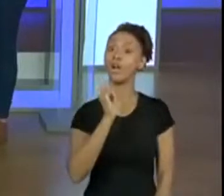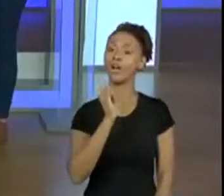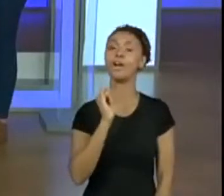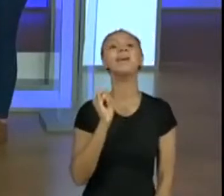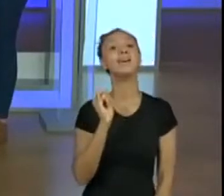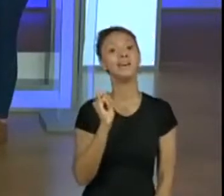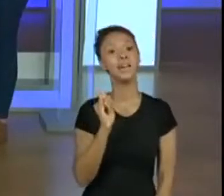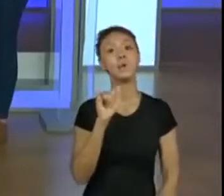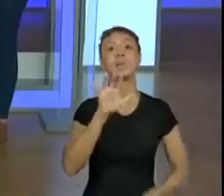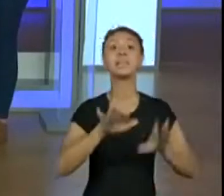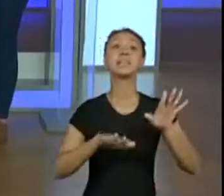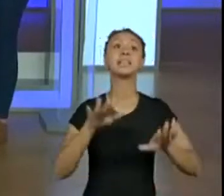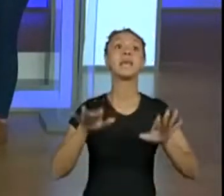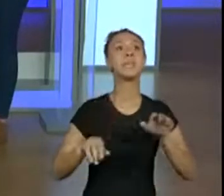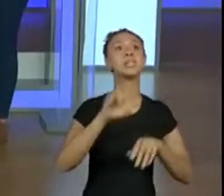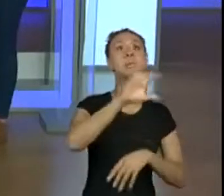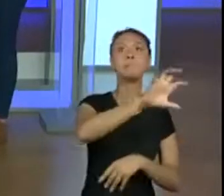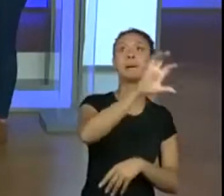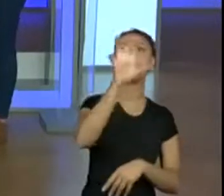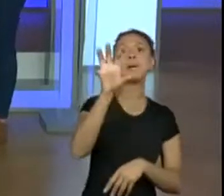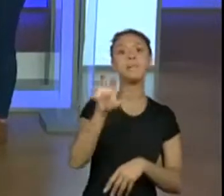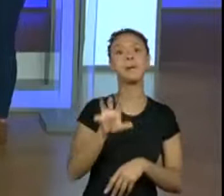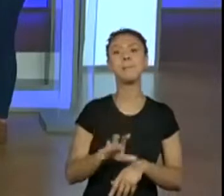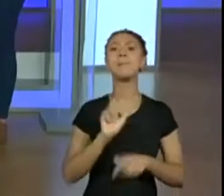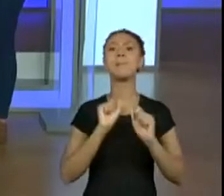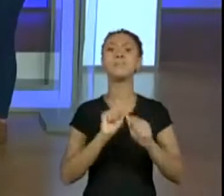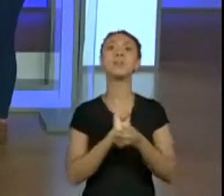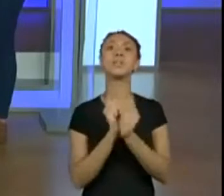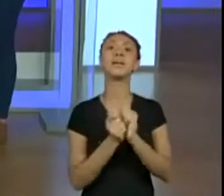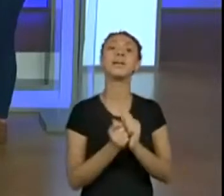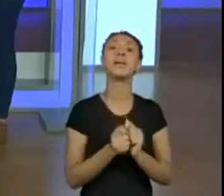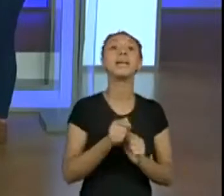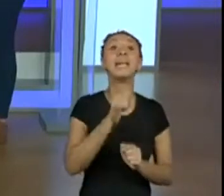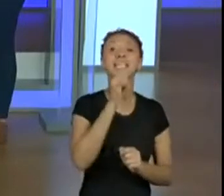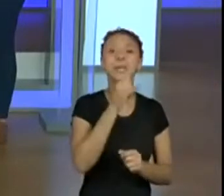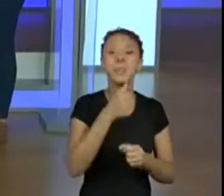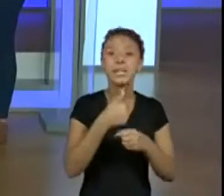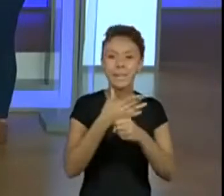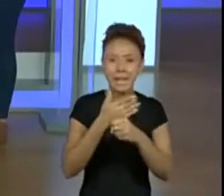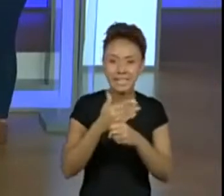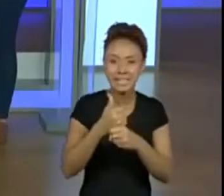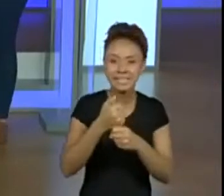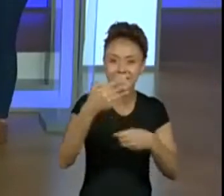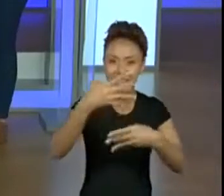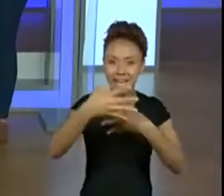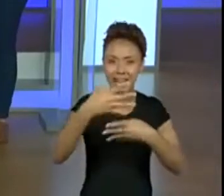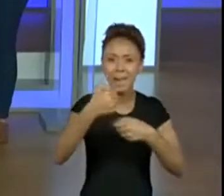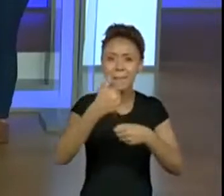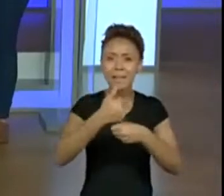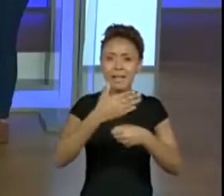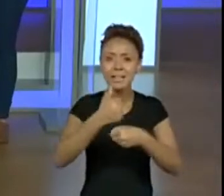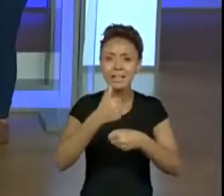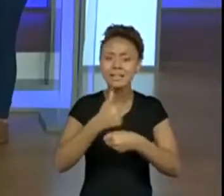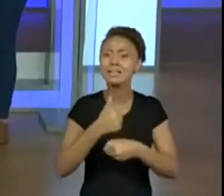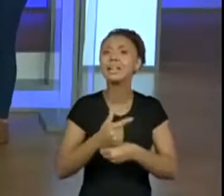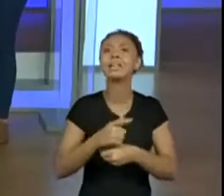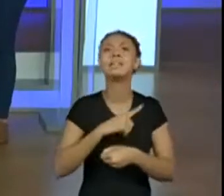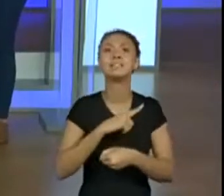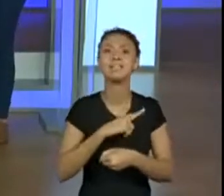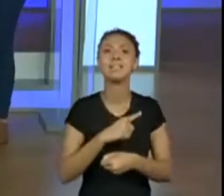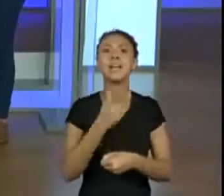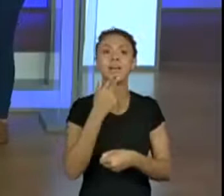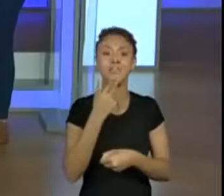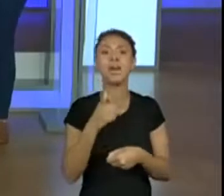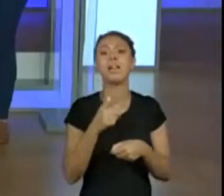dependendo da região, vai adaptando, né? Principalmente, a batatinha acontece muito isso, né, professora Ana Paula? Ora fala espalha